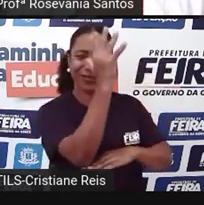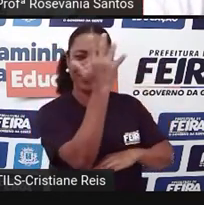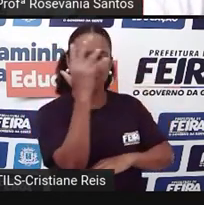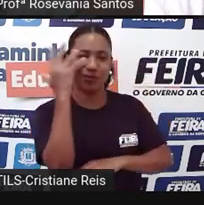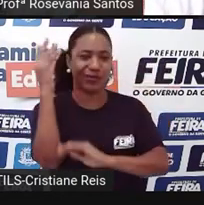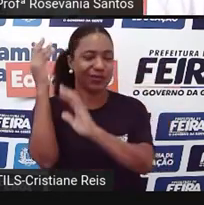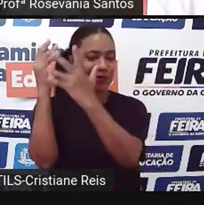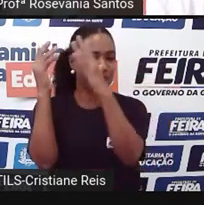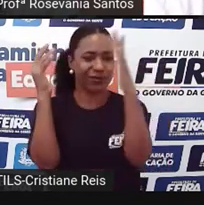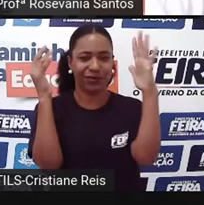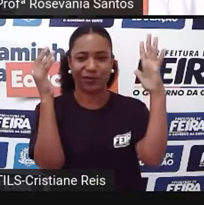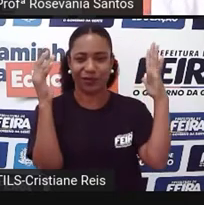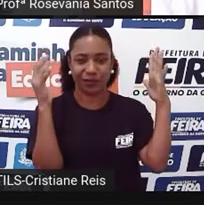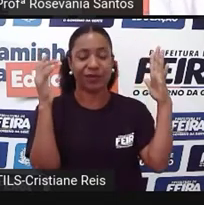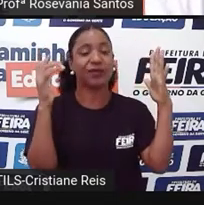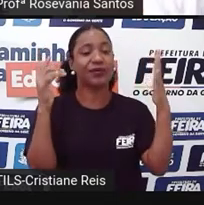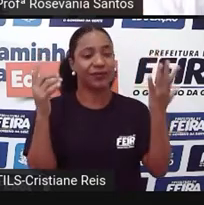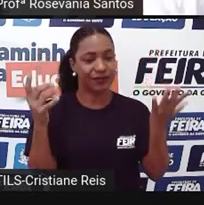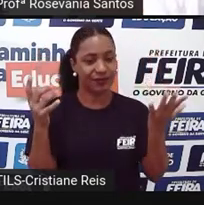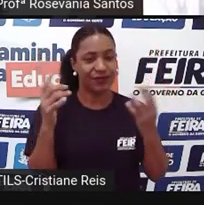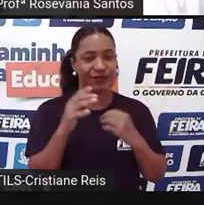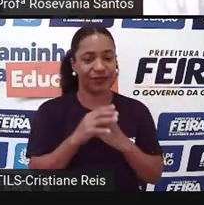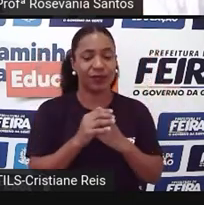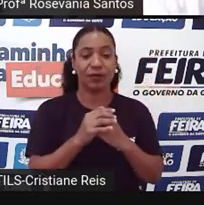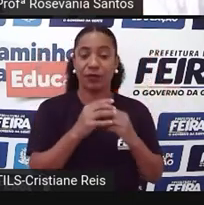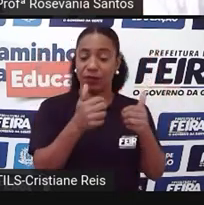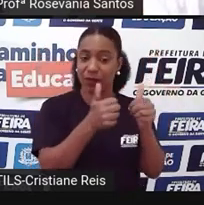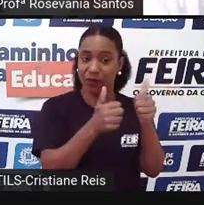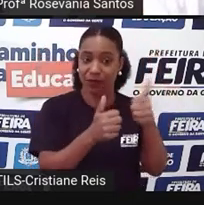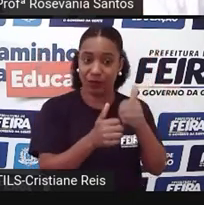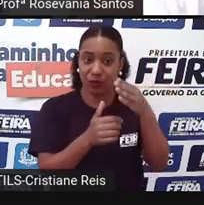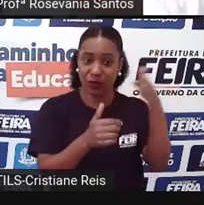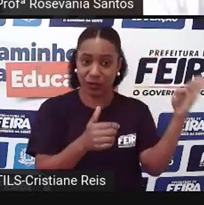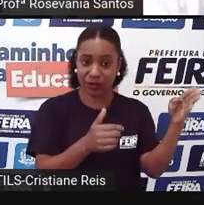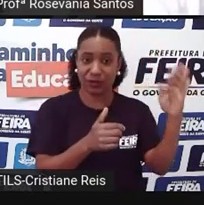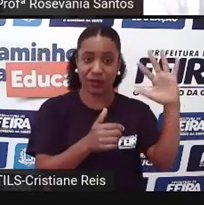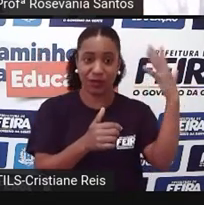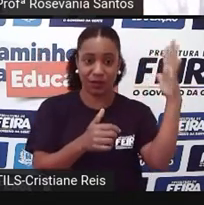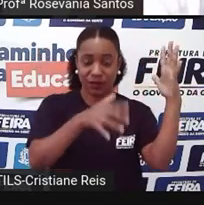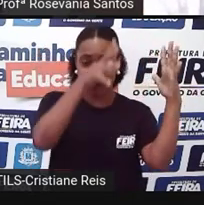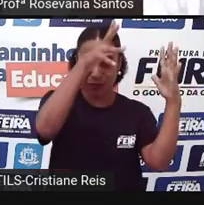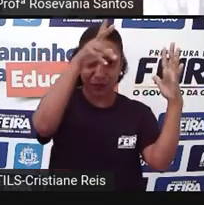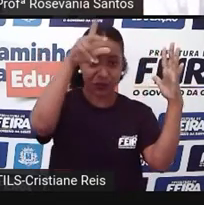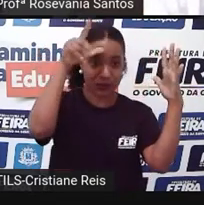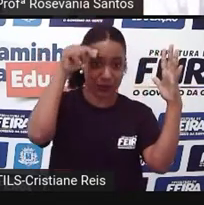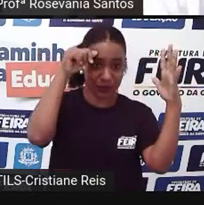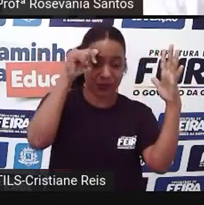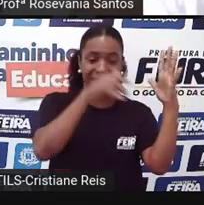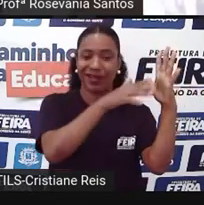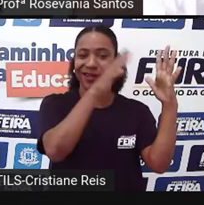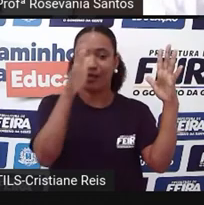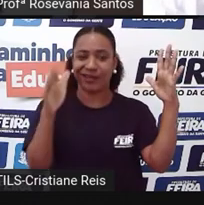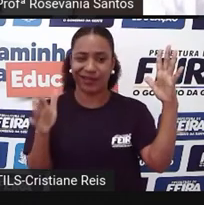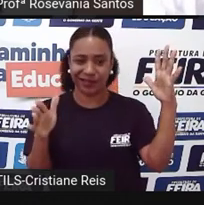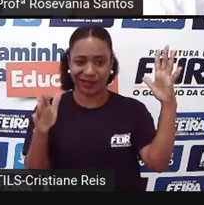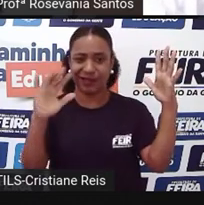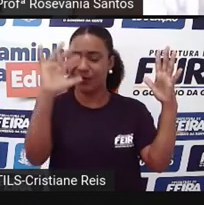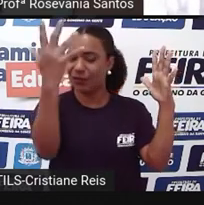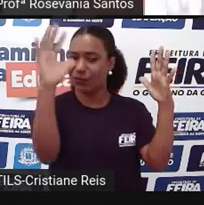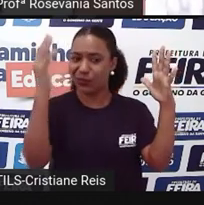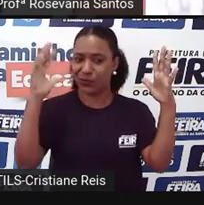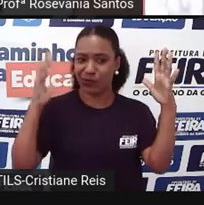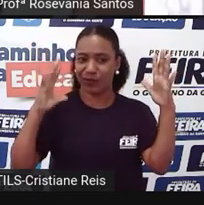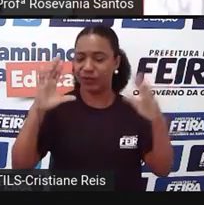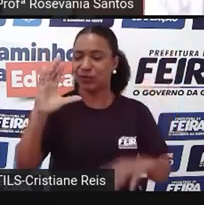uma floresta densa, que é o caso da floresta amazônica. Então, nós temos paisagens semelhantes a estas na região nordeste,